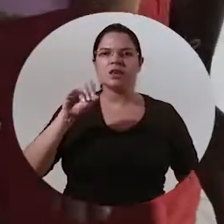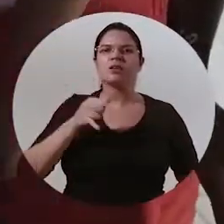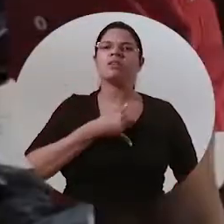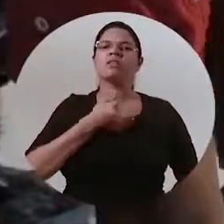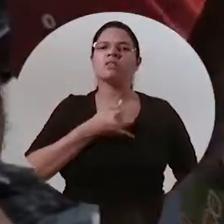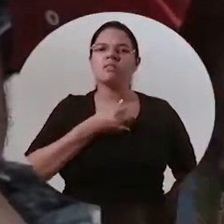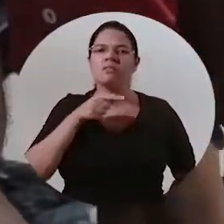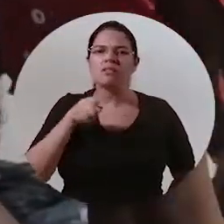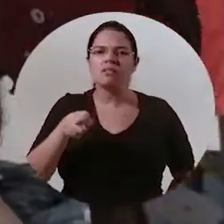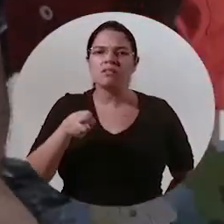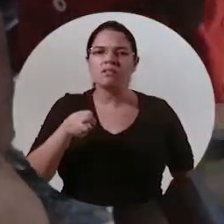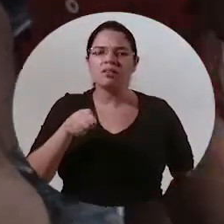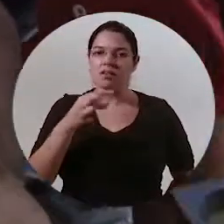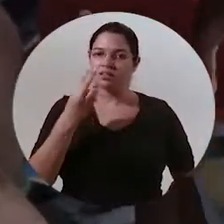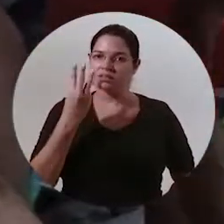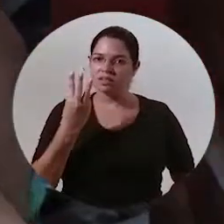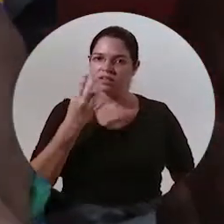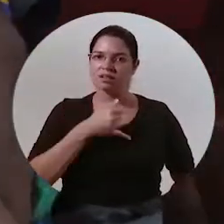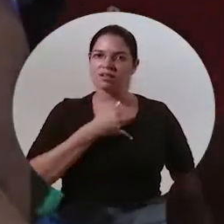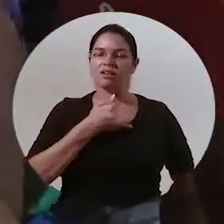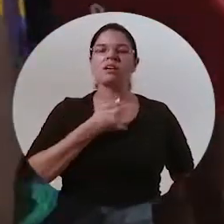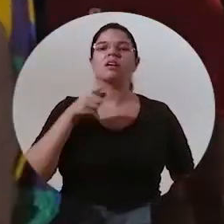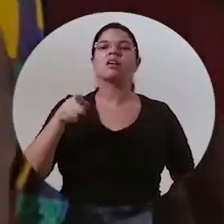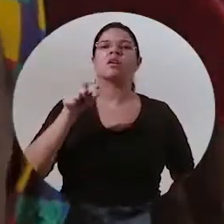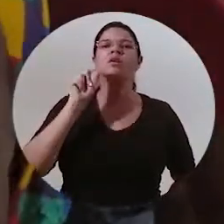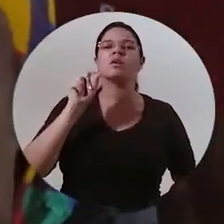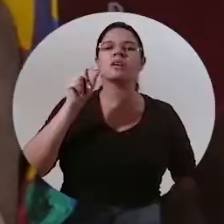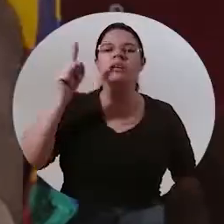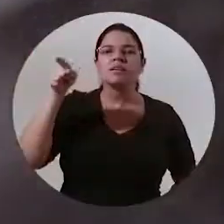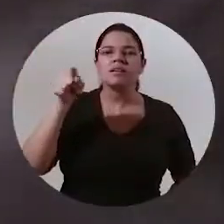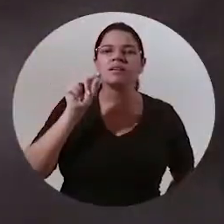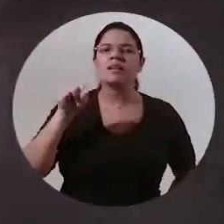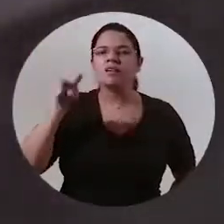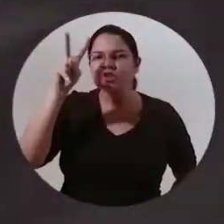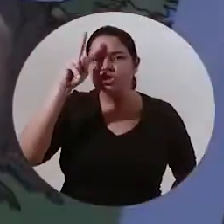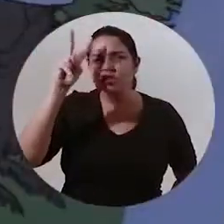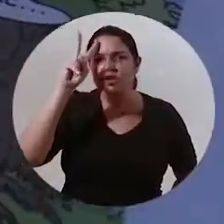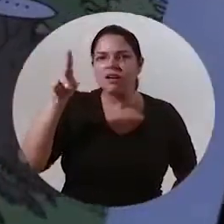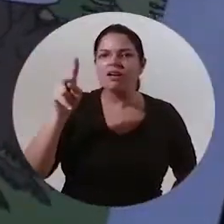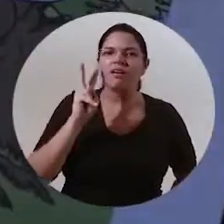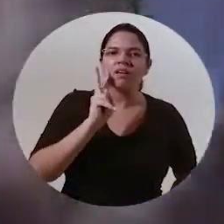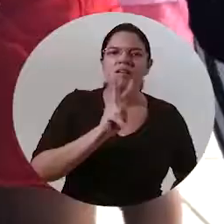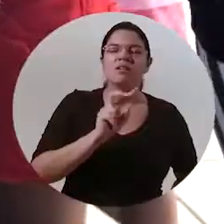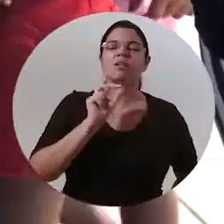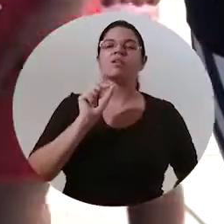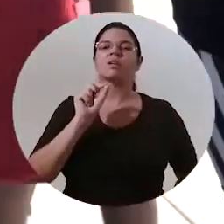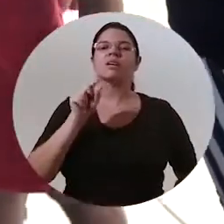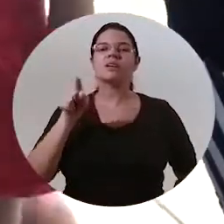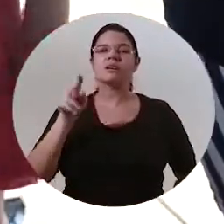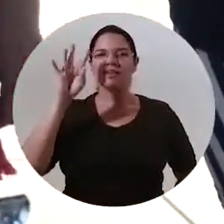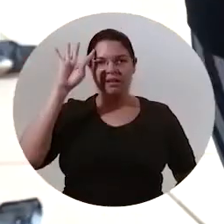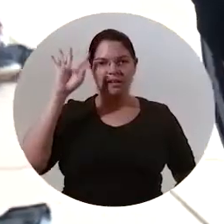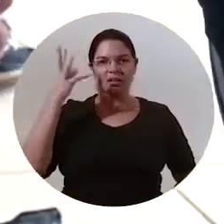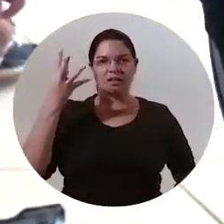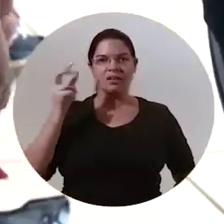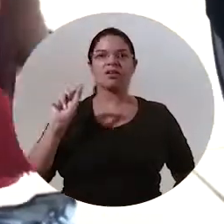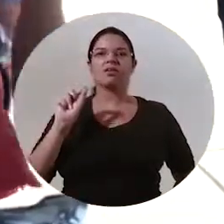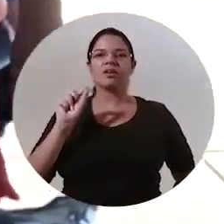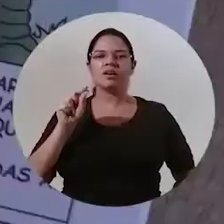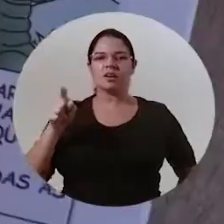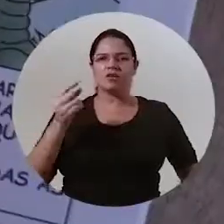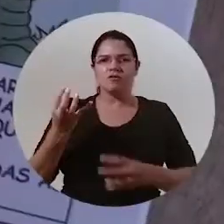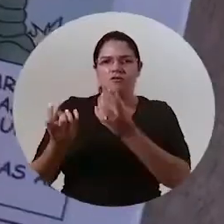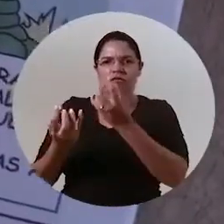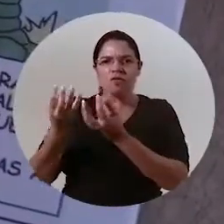Nicolas quantos anos você tem? três? e o que você está achando então dessa historinha aqui? isso aqui é fogo